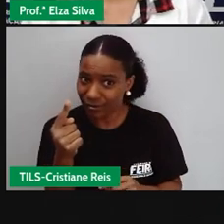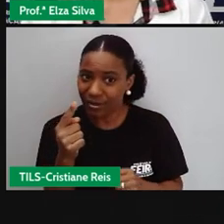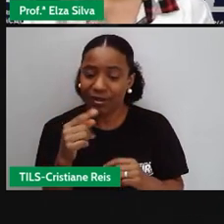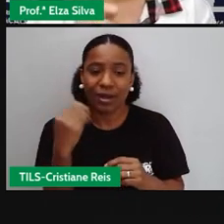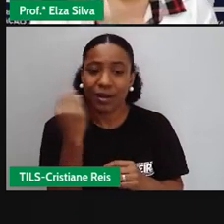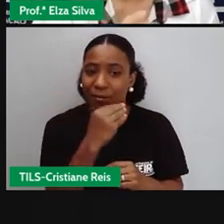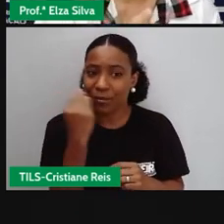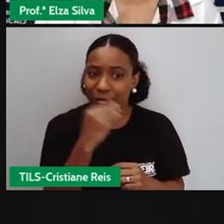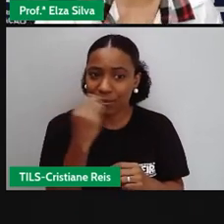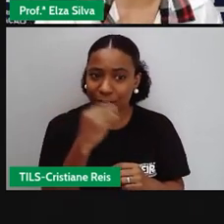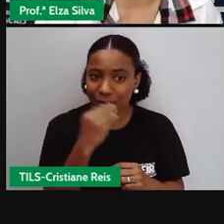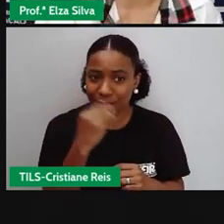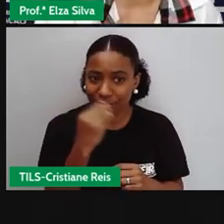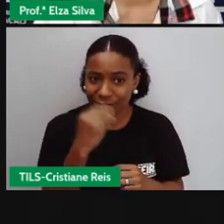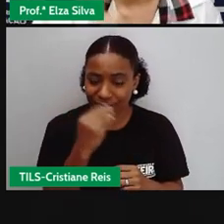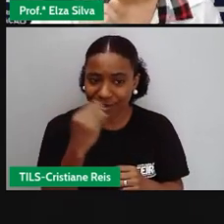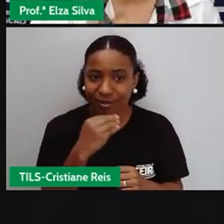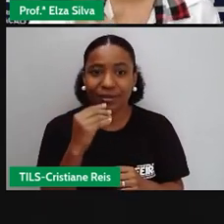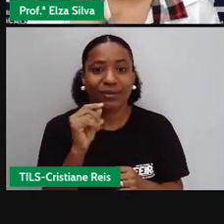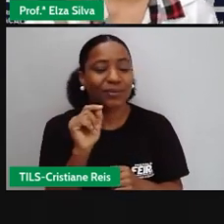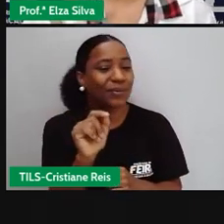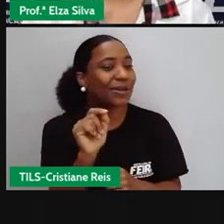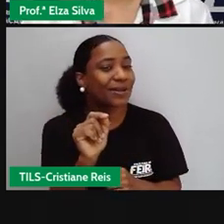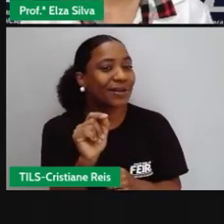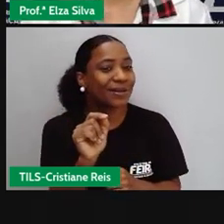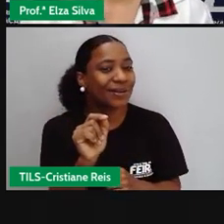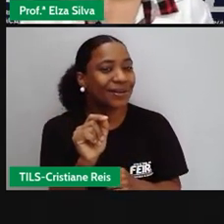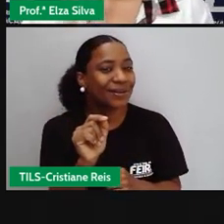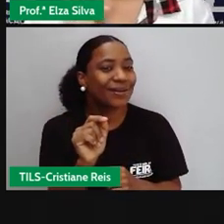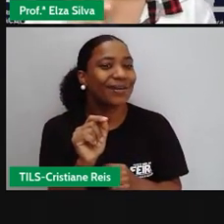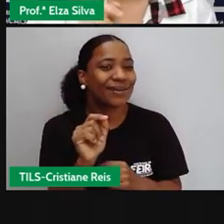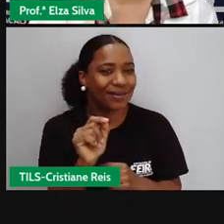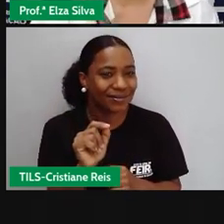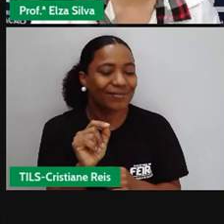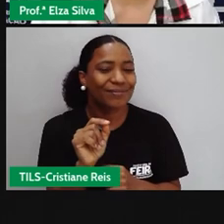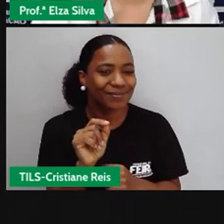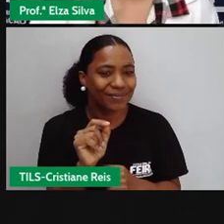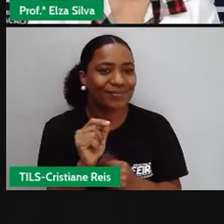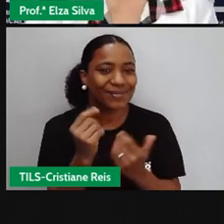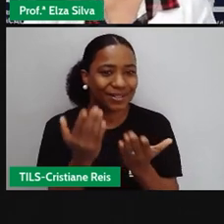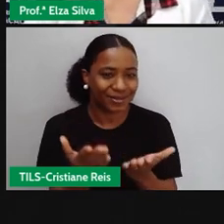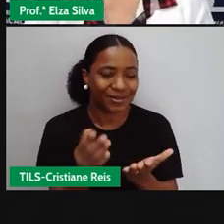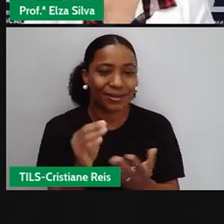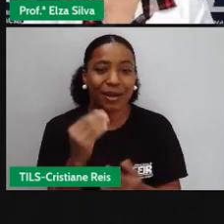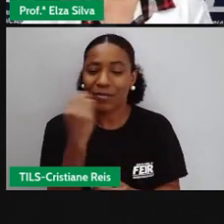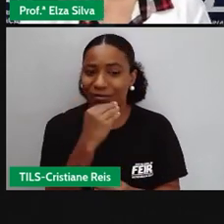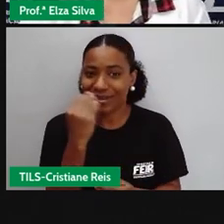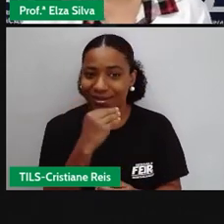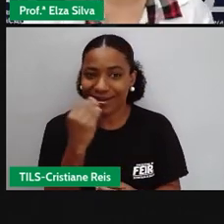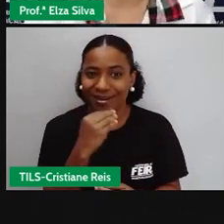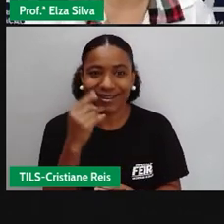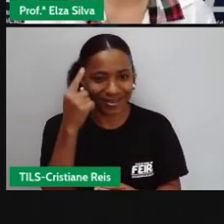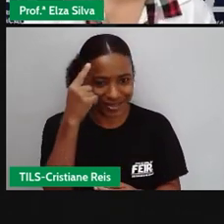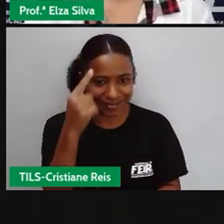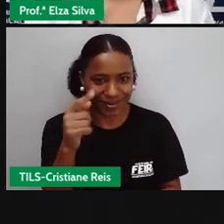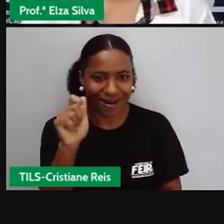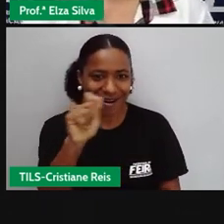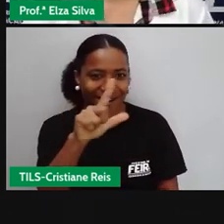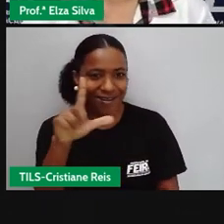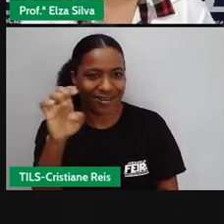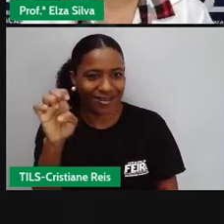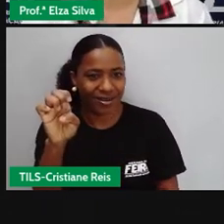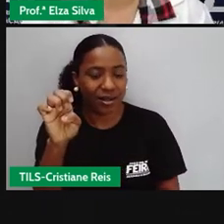aproveitar super sale. Aproveitar a super liquidação que nós temos